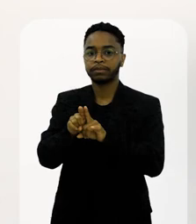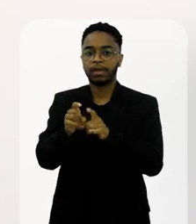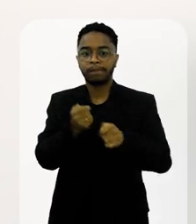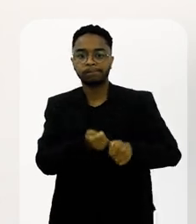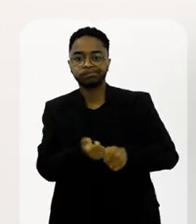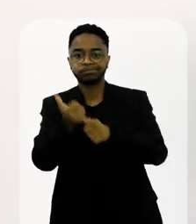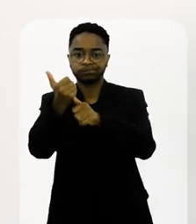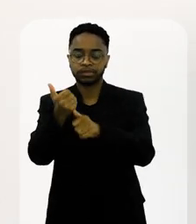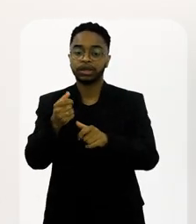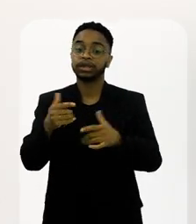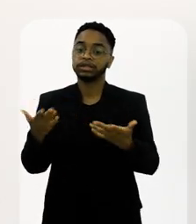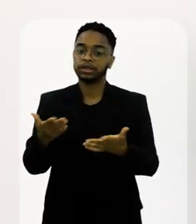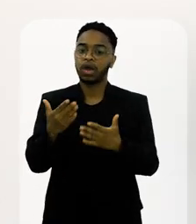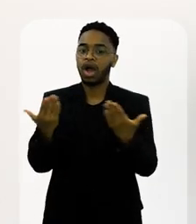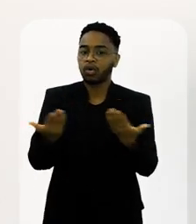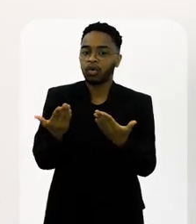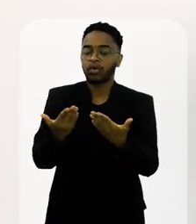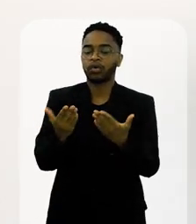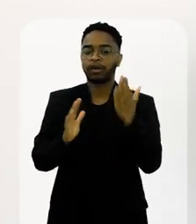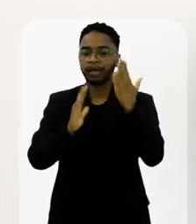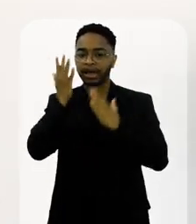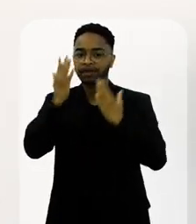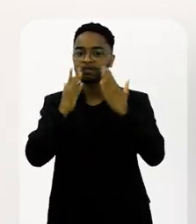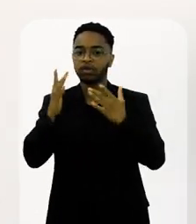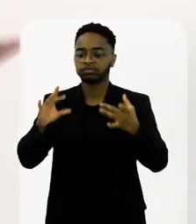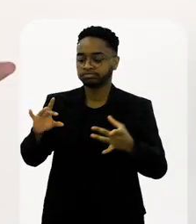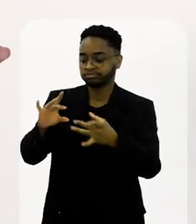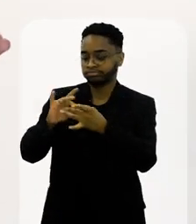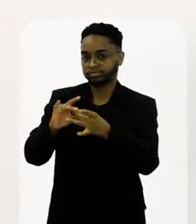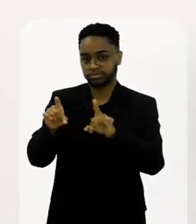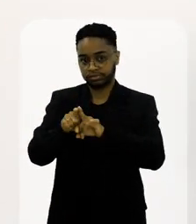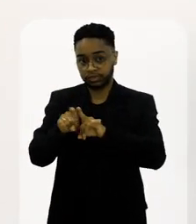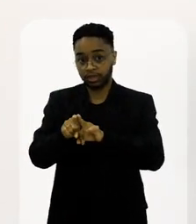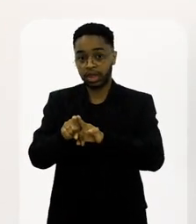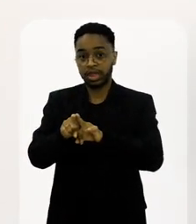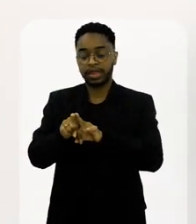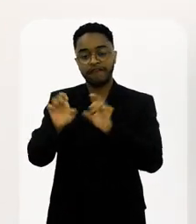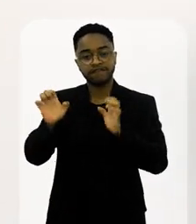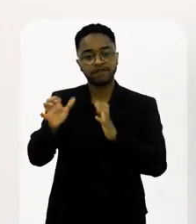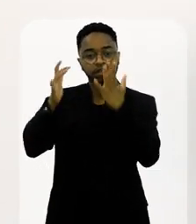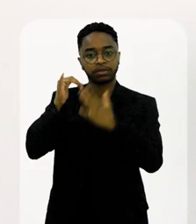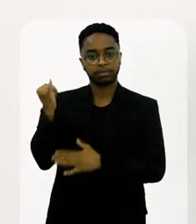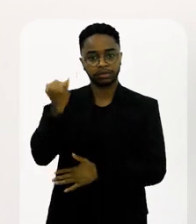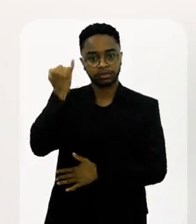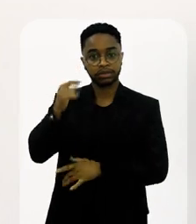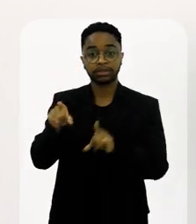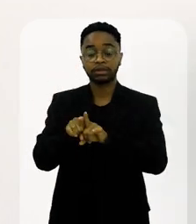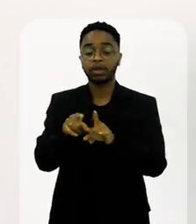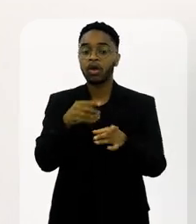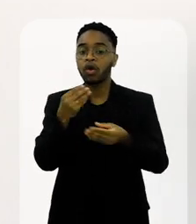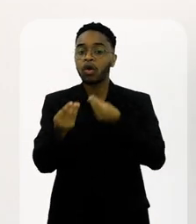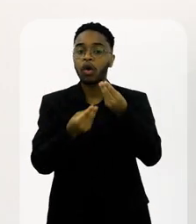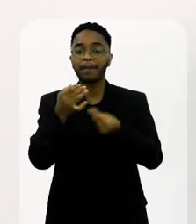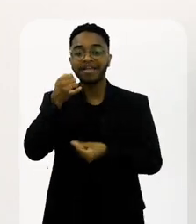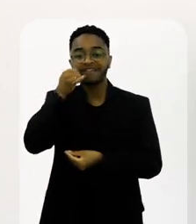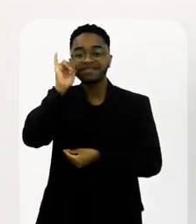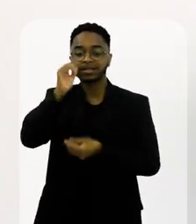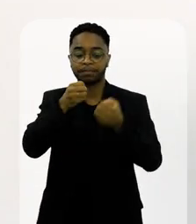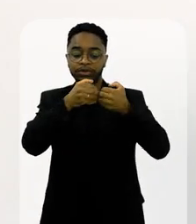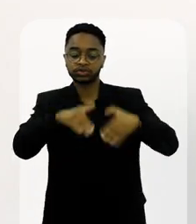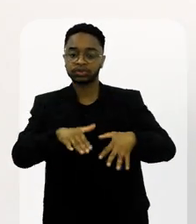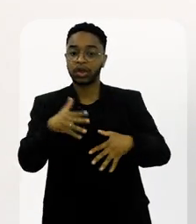o carnaval entrando um pouco nesse mundo dos grandes espetáculos e o quanto a gente não deixa que isso afete